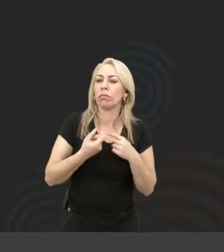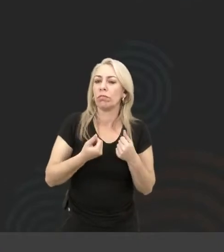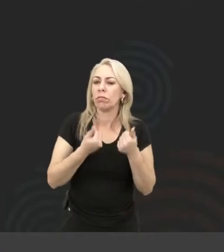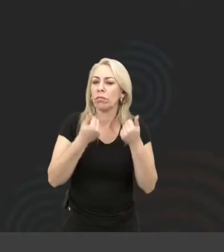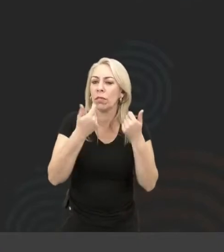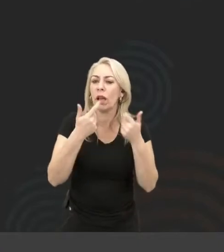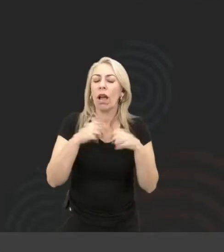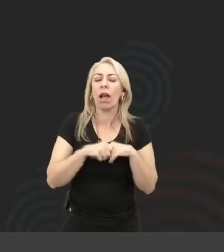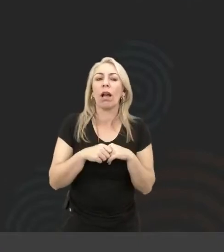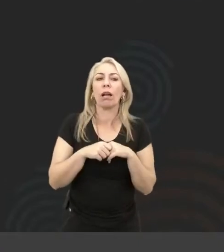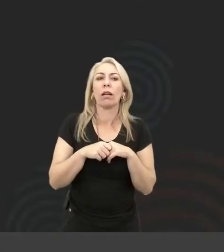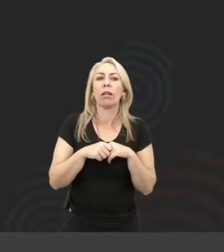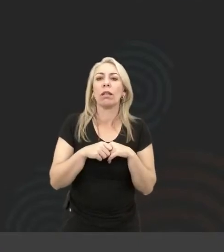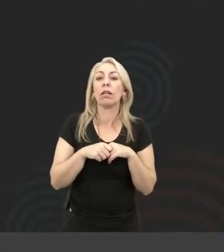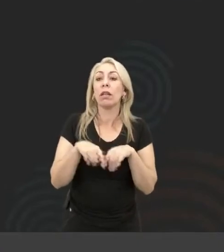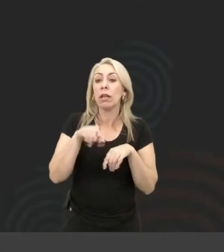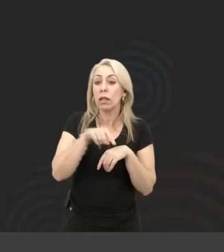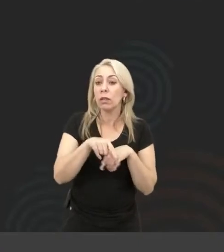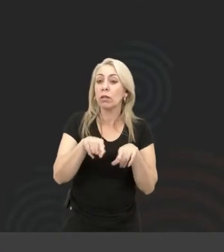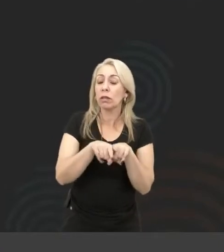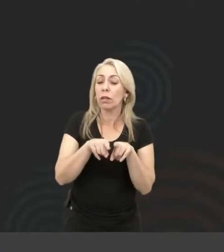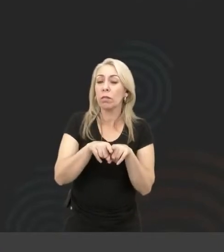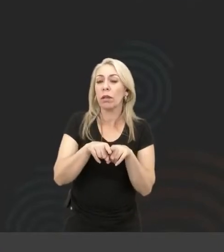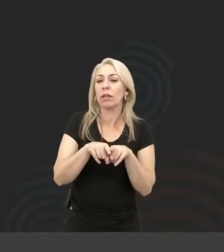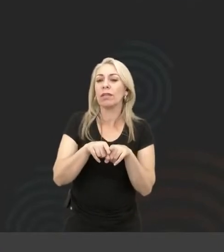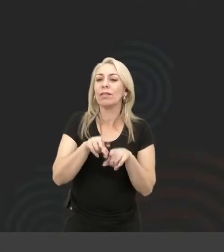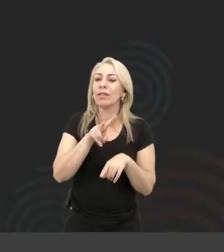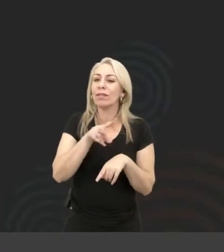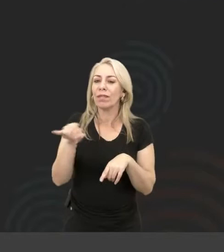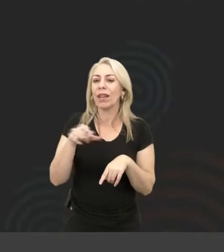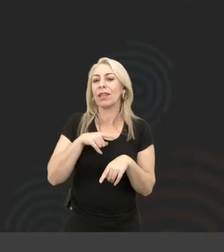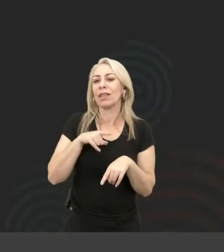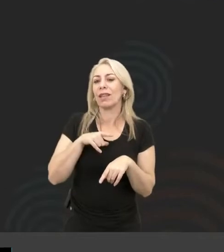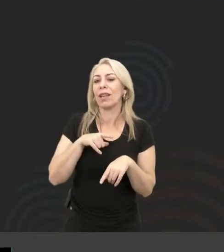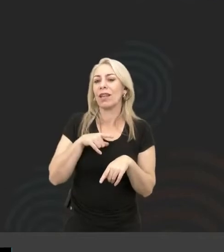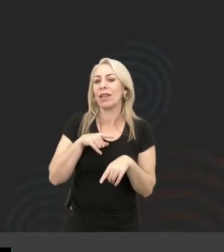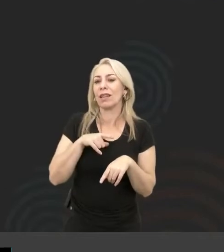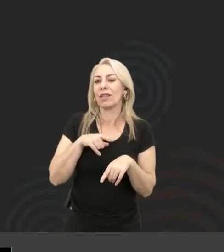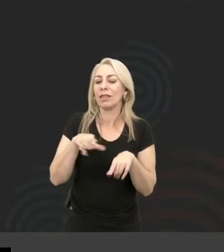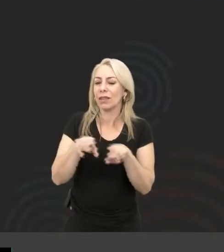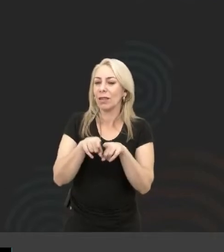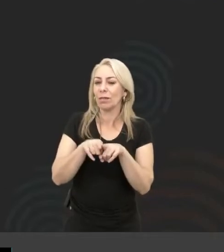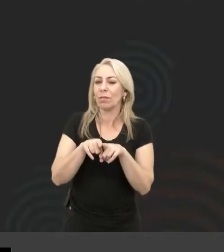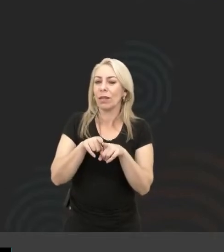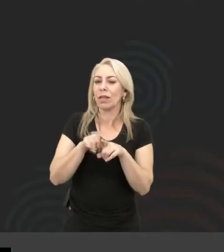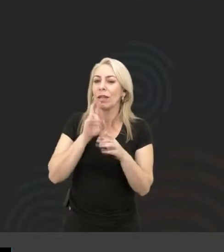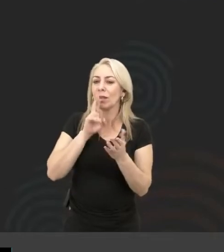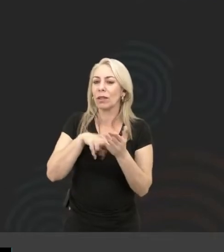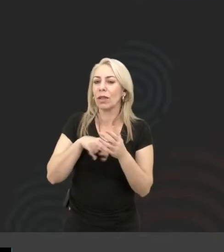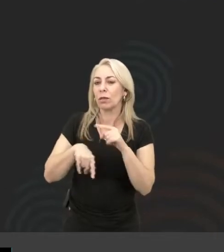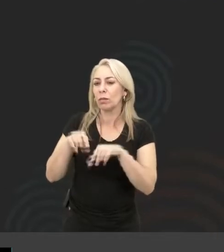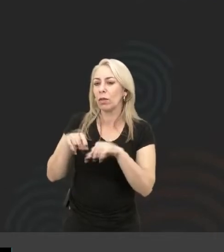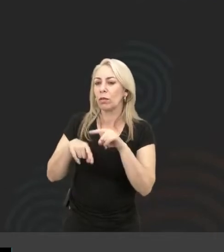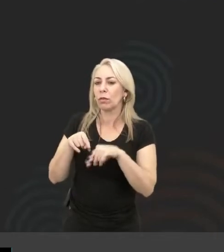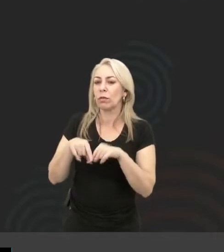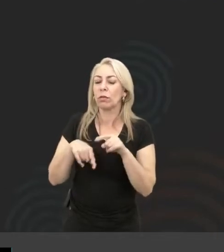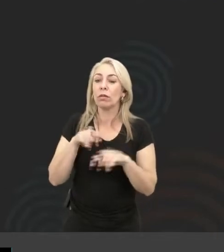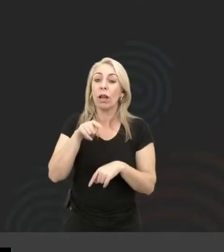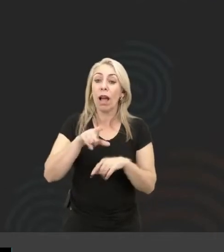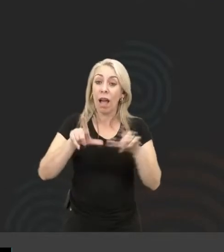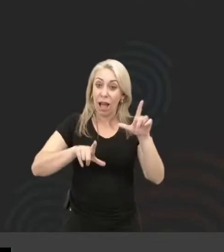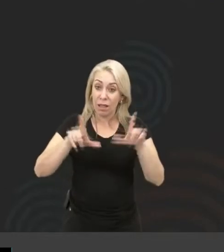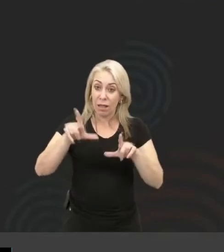e isso também, claro que vai resultar em produtos. Vejam vocês, a